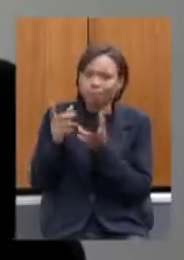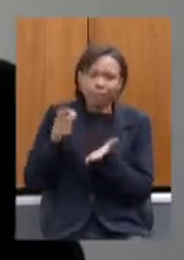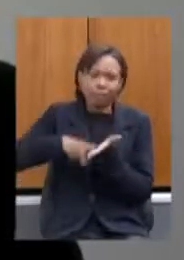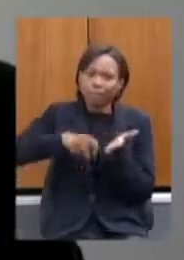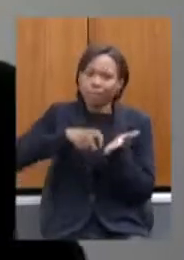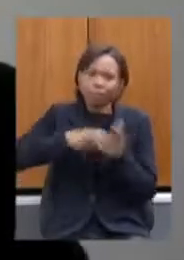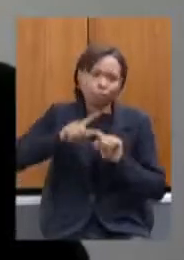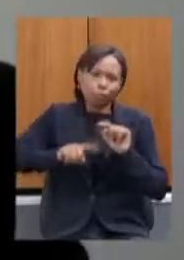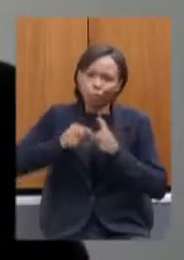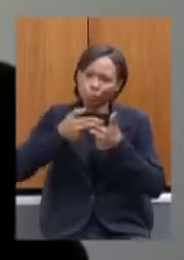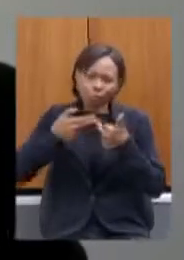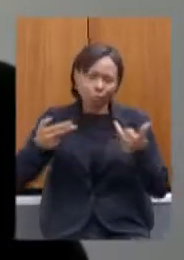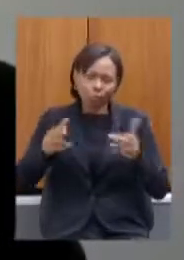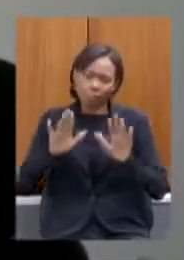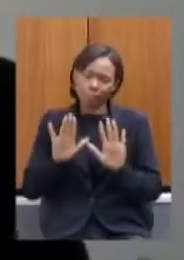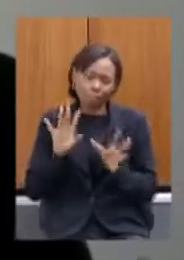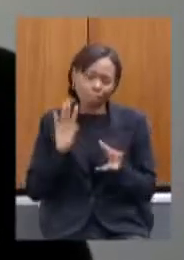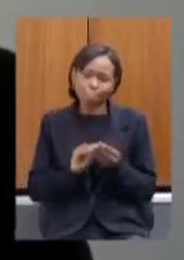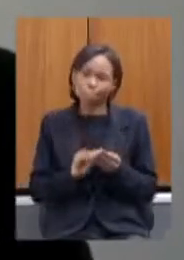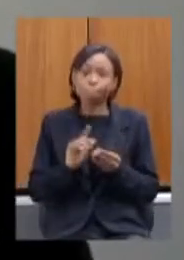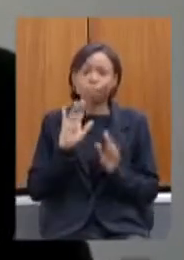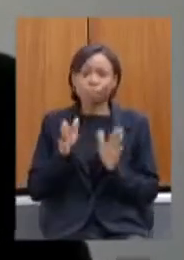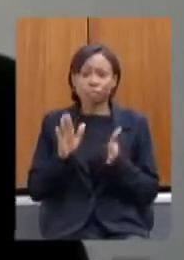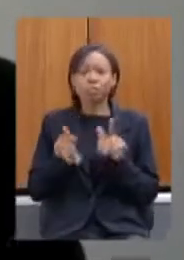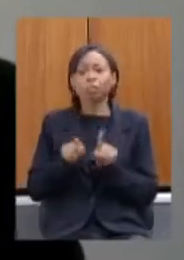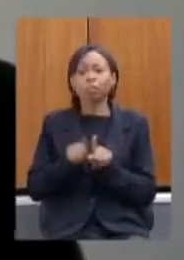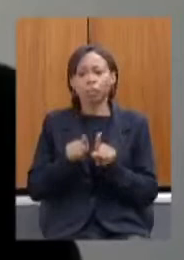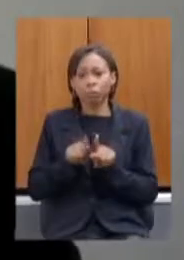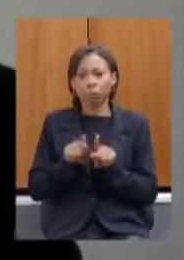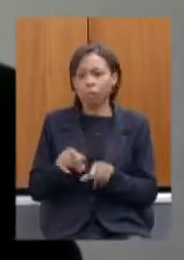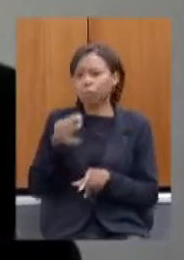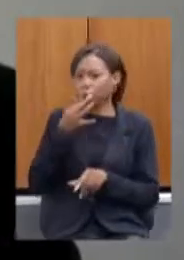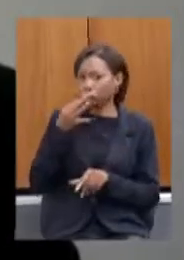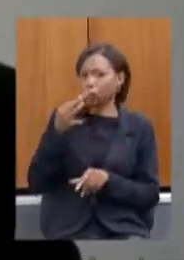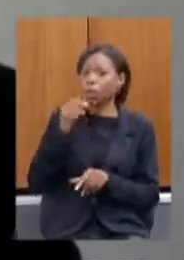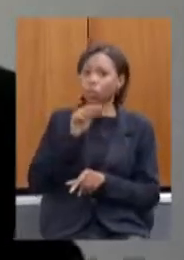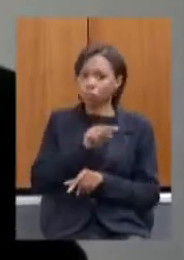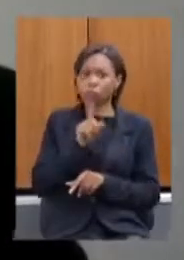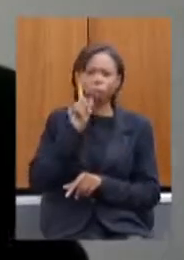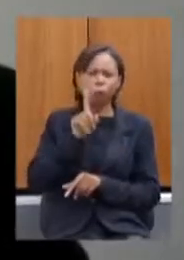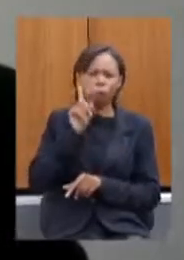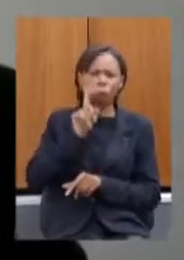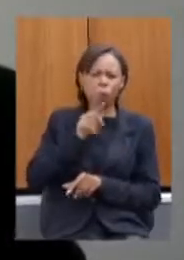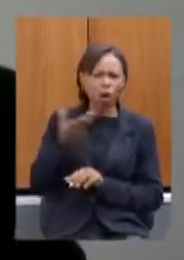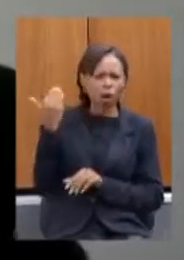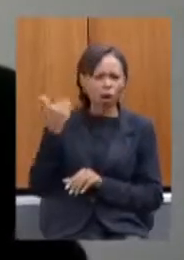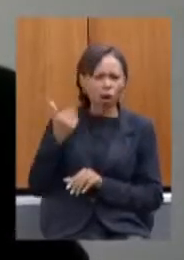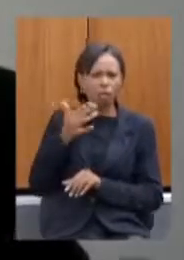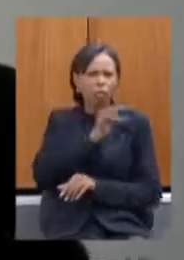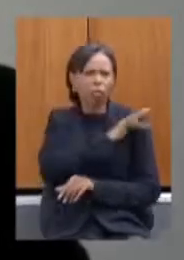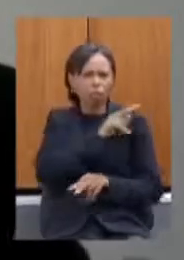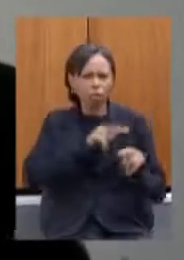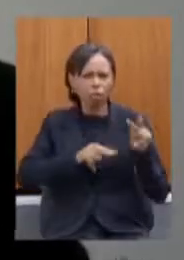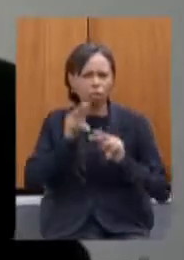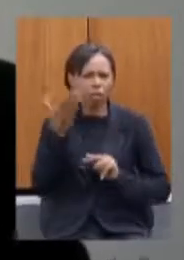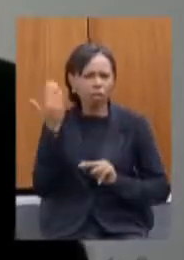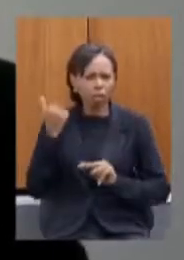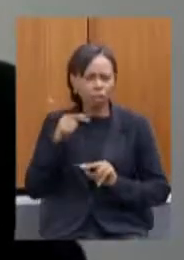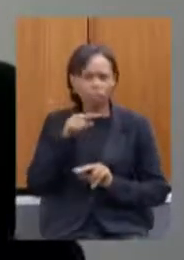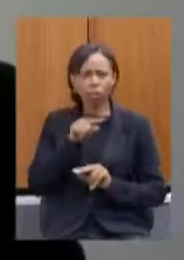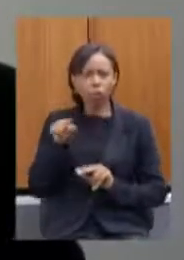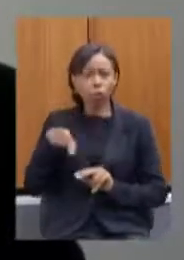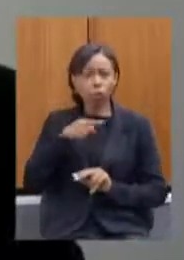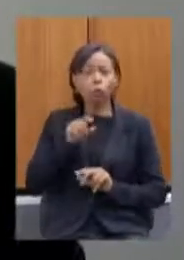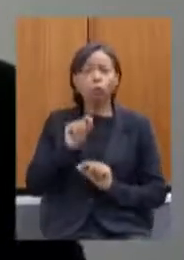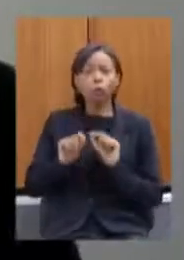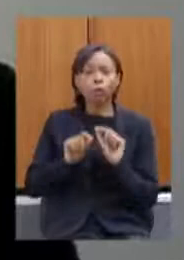produto mas enfim isso já foi levado até por provocação do senhor numa outra Assembleia Fiscaliza a gente levou para uma